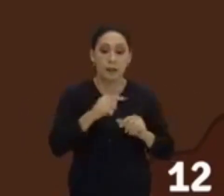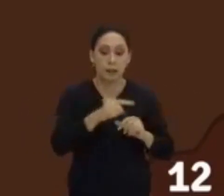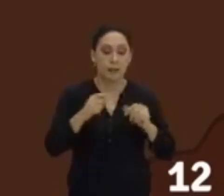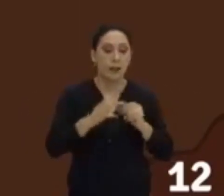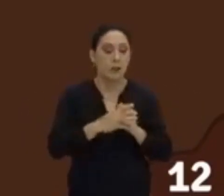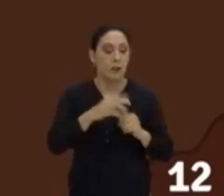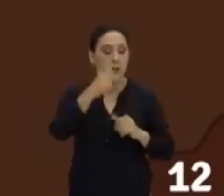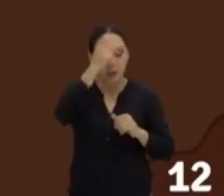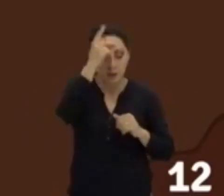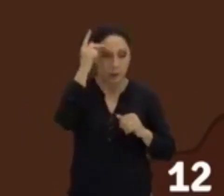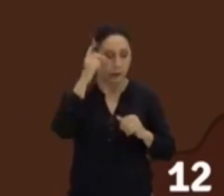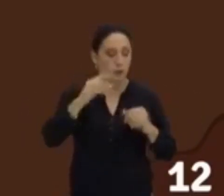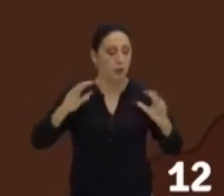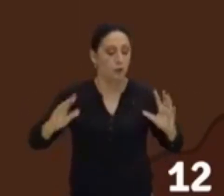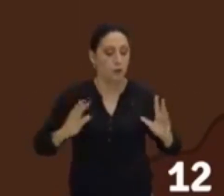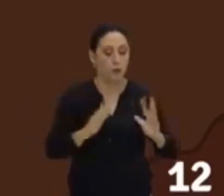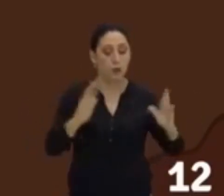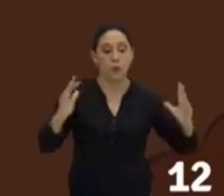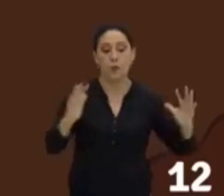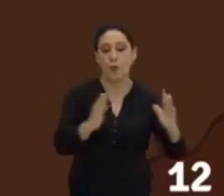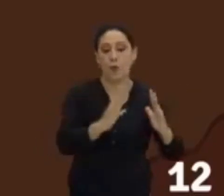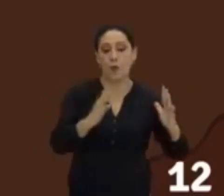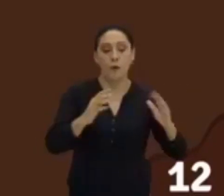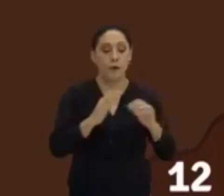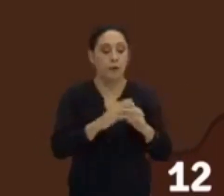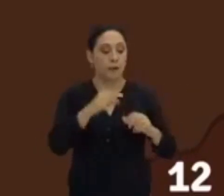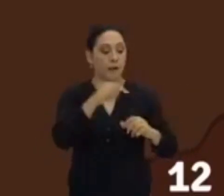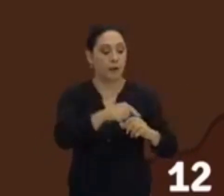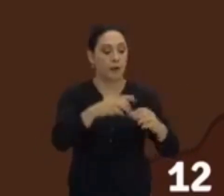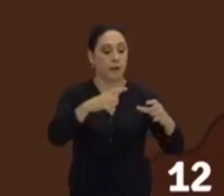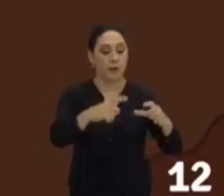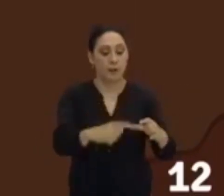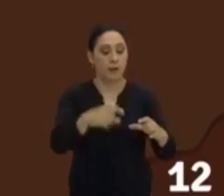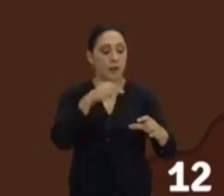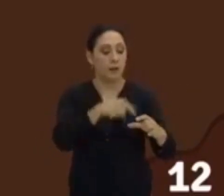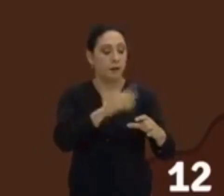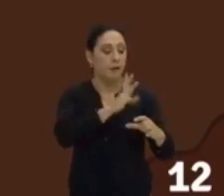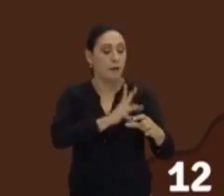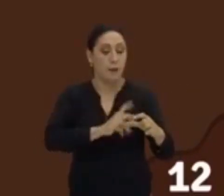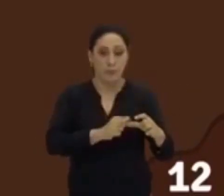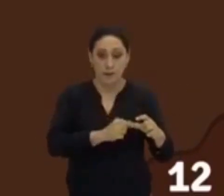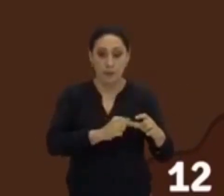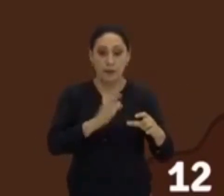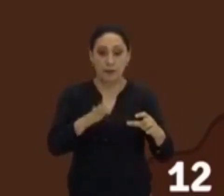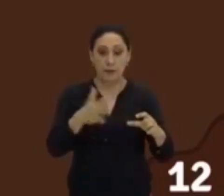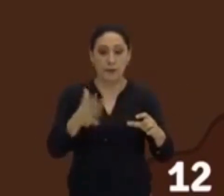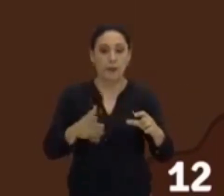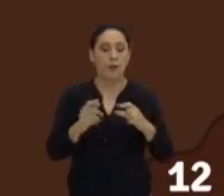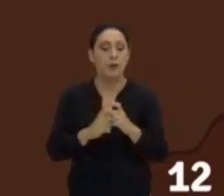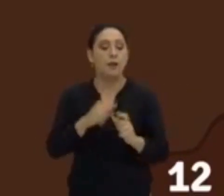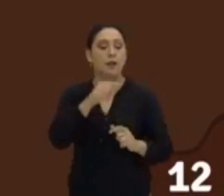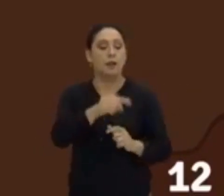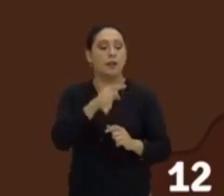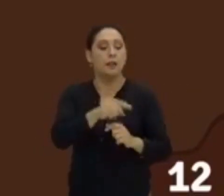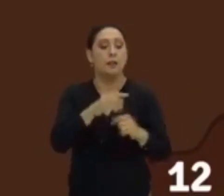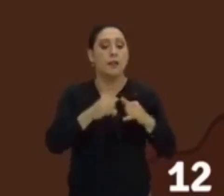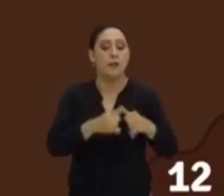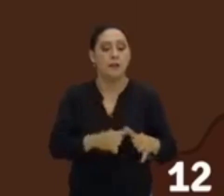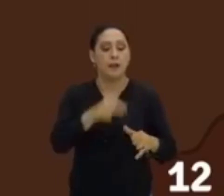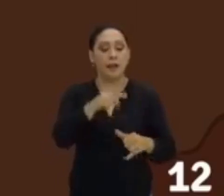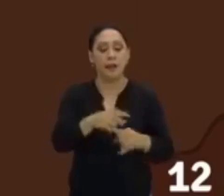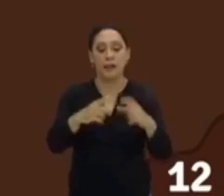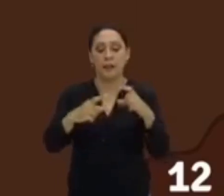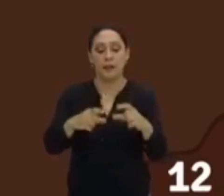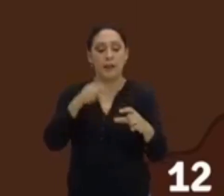países árabes começaram a migrar para o território da Palestina. E ao se estabelecerem na Palestina,